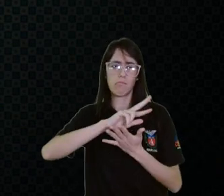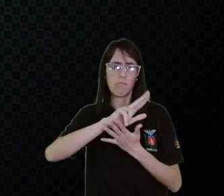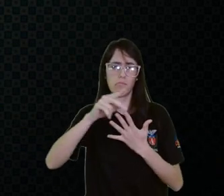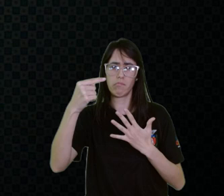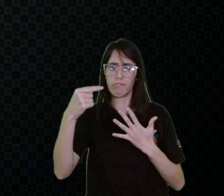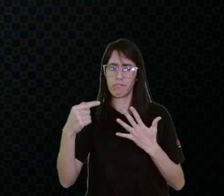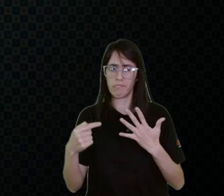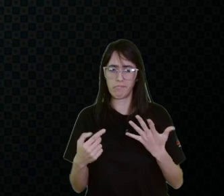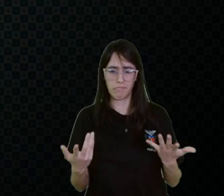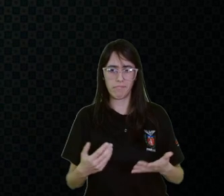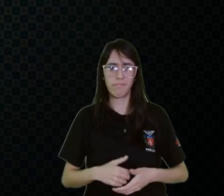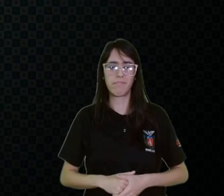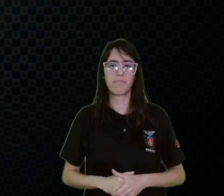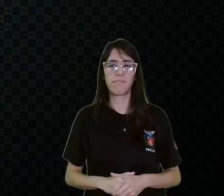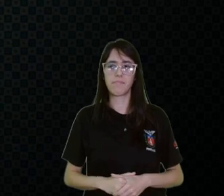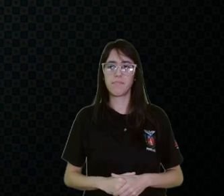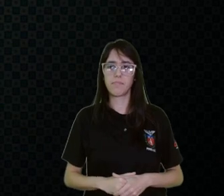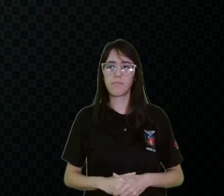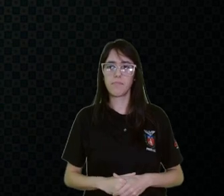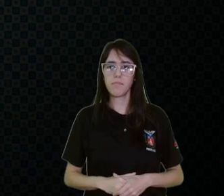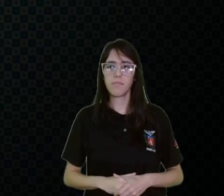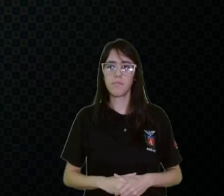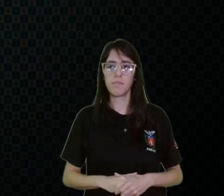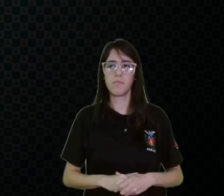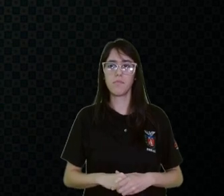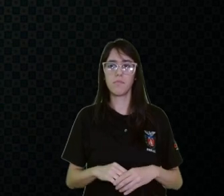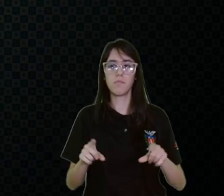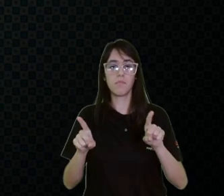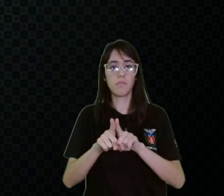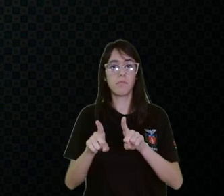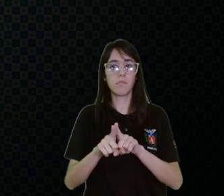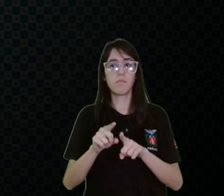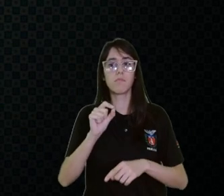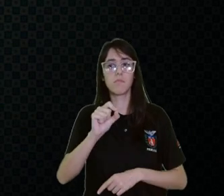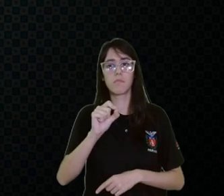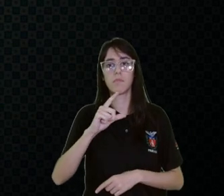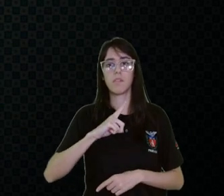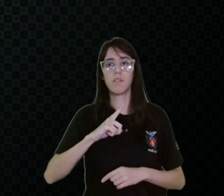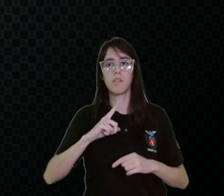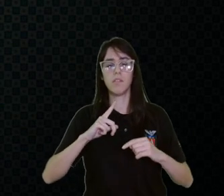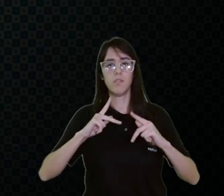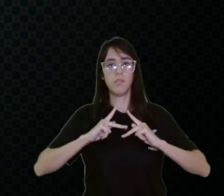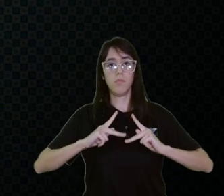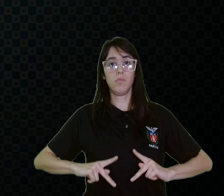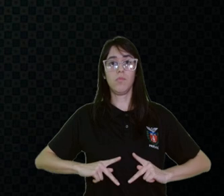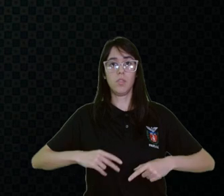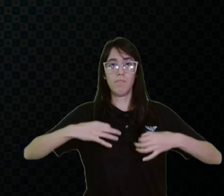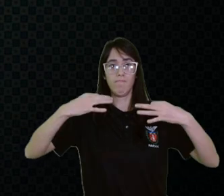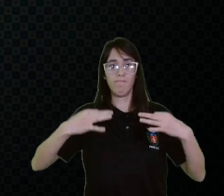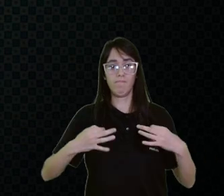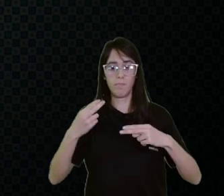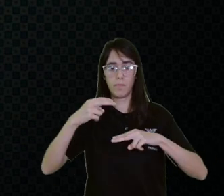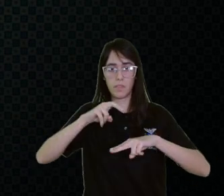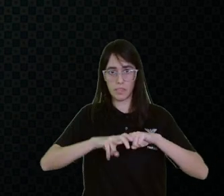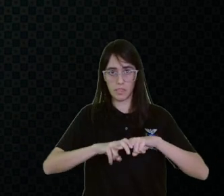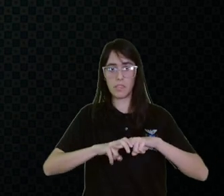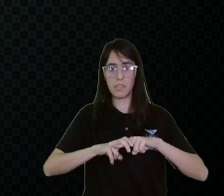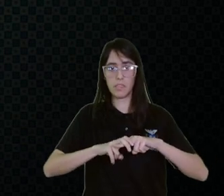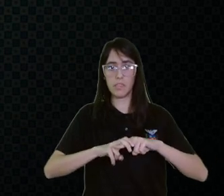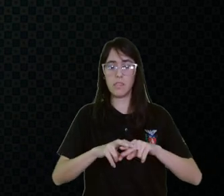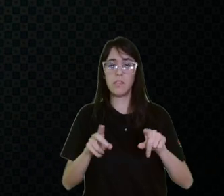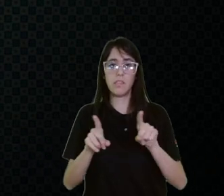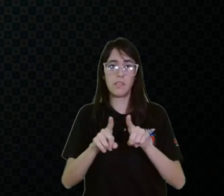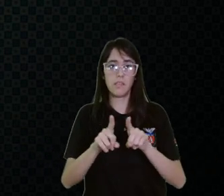enfim, e a gente também vai falar um pouco da adequação postural, tá, a gente na posição sentada e também a gente